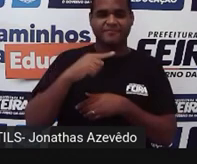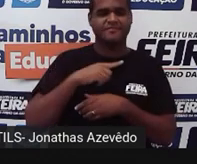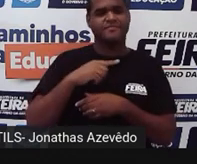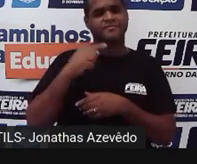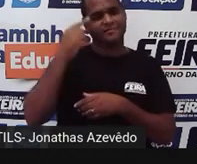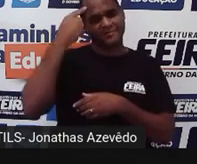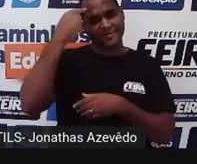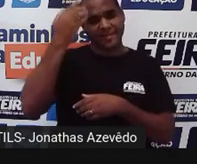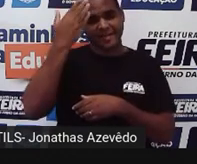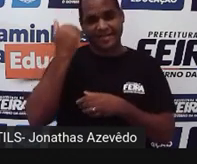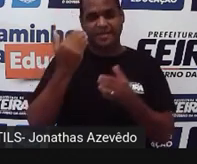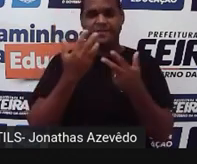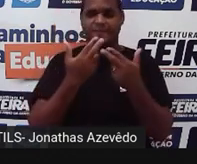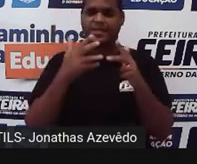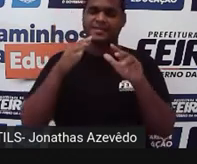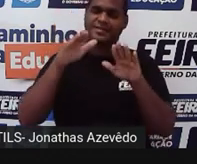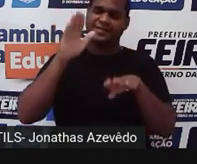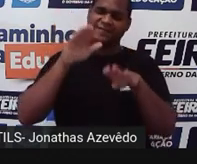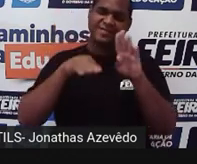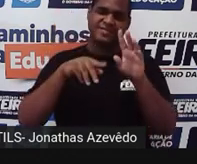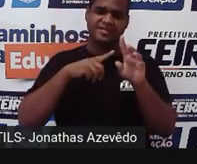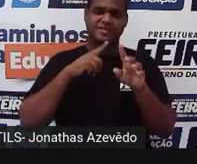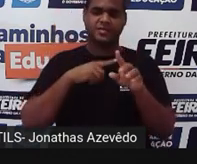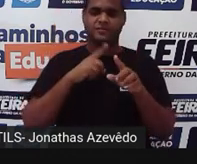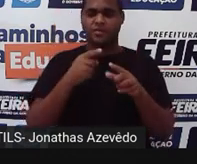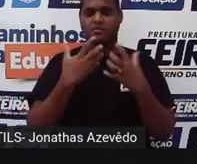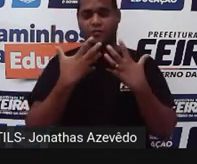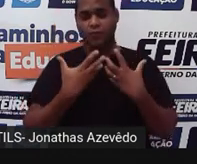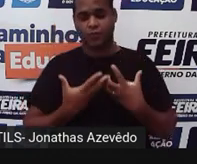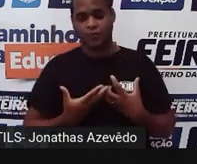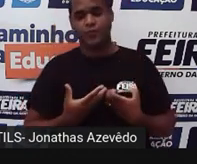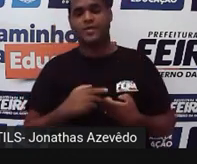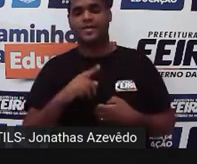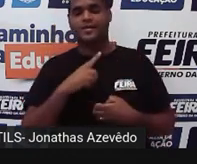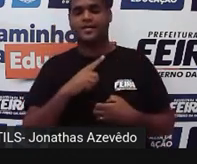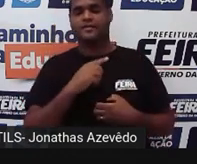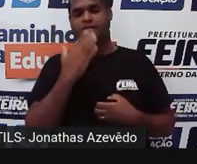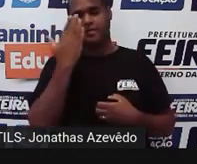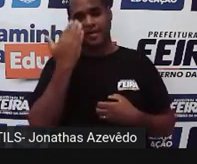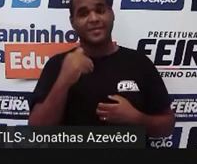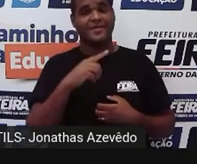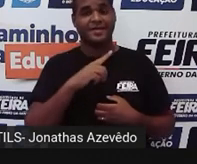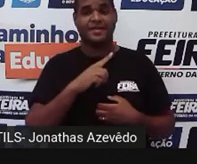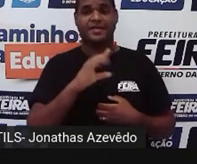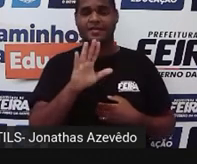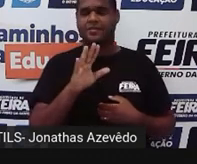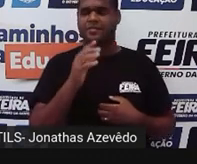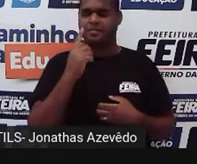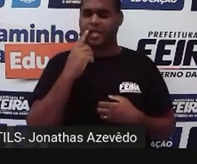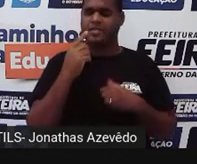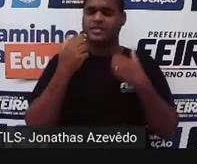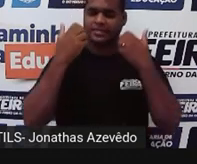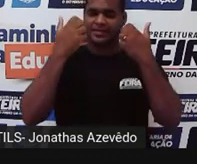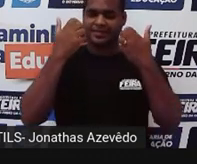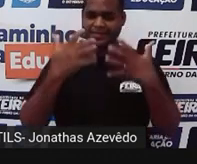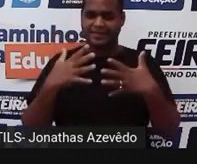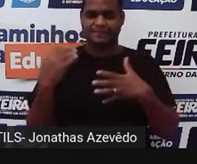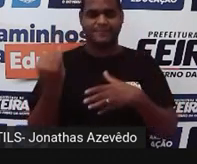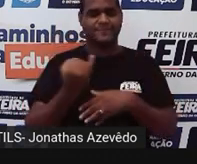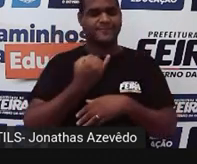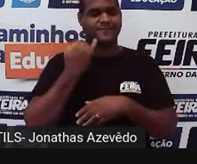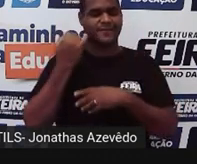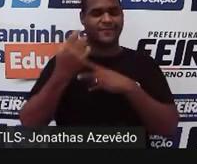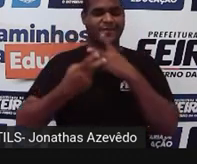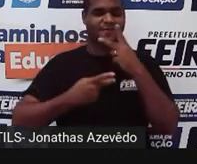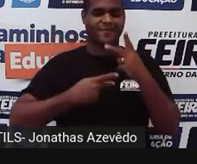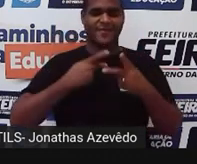Sei que talvez você esteja cansado ou cansada de saber disso. mas a gente sempre fala, a